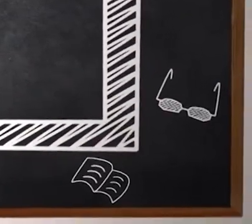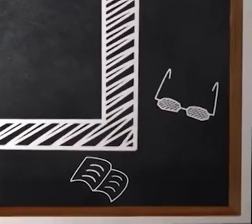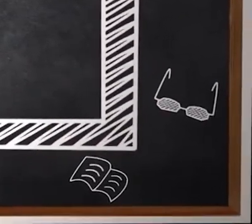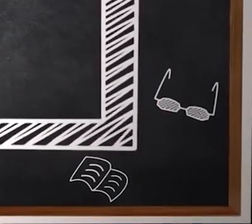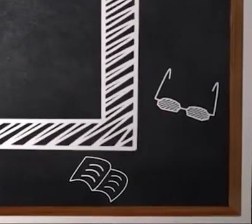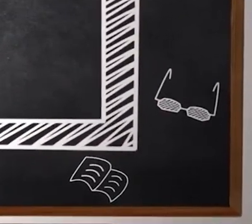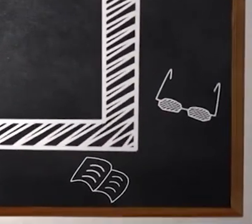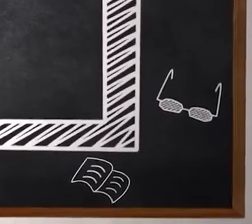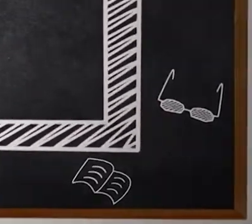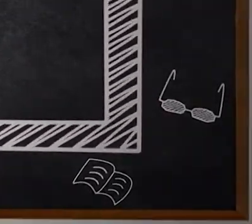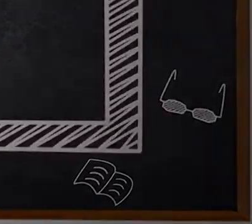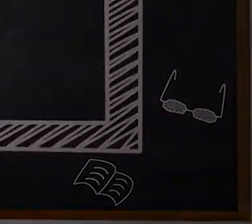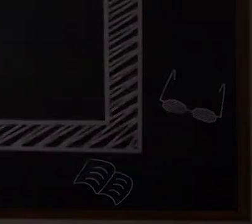Tchau, tchau. Tchau,